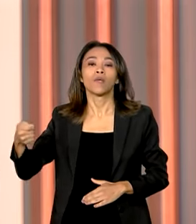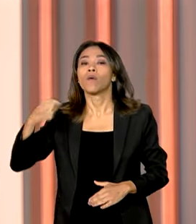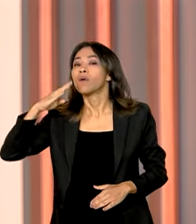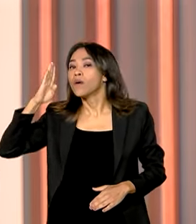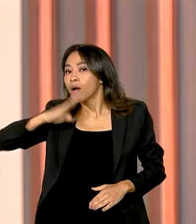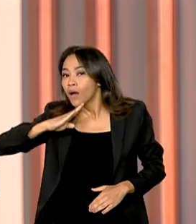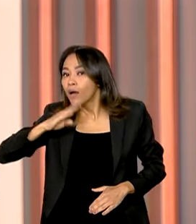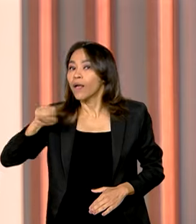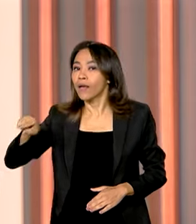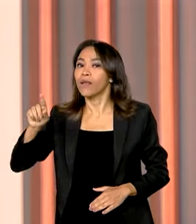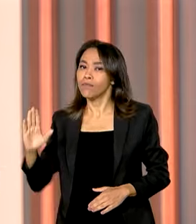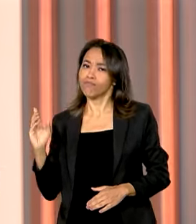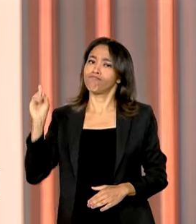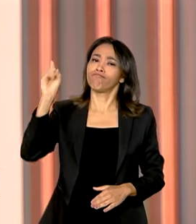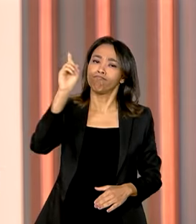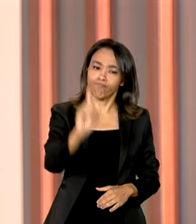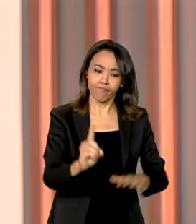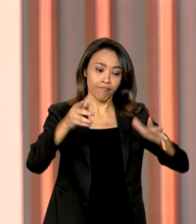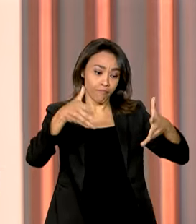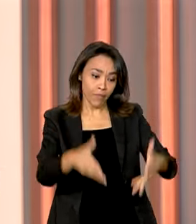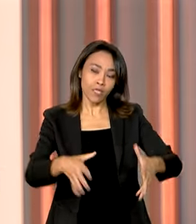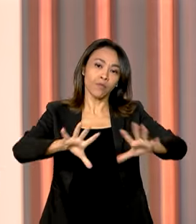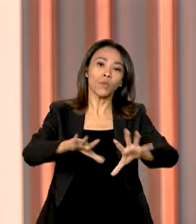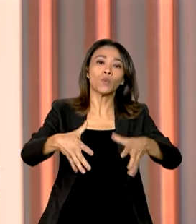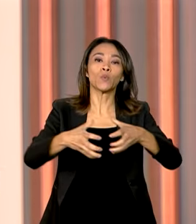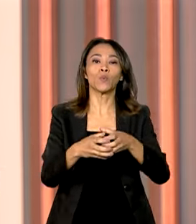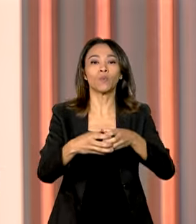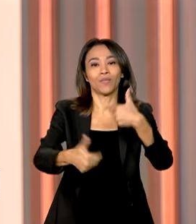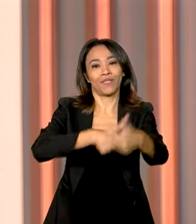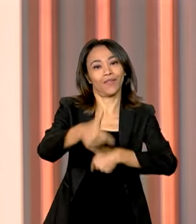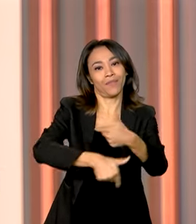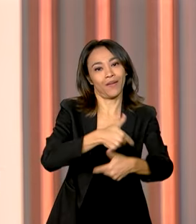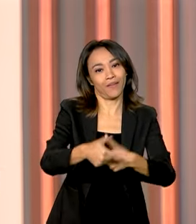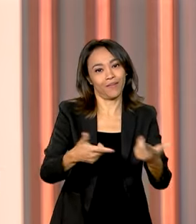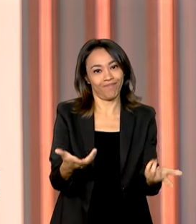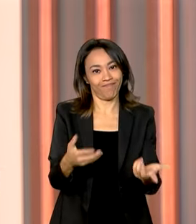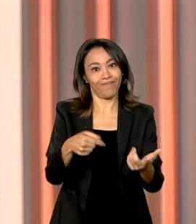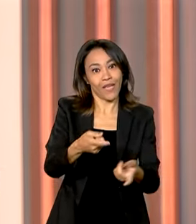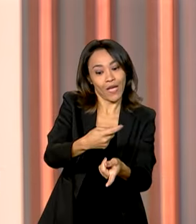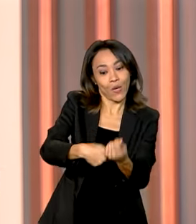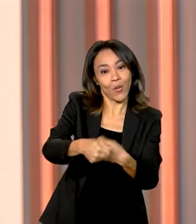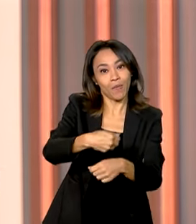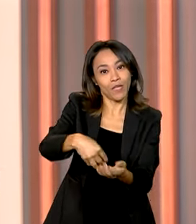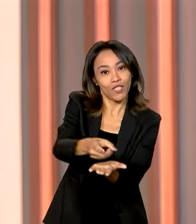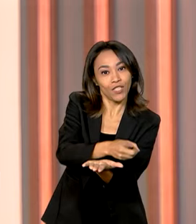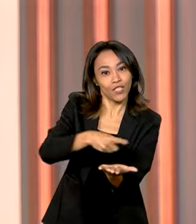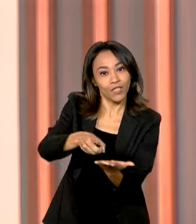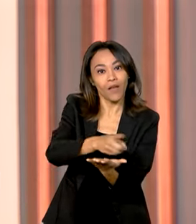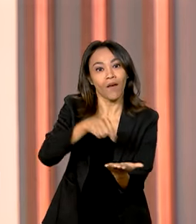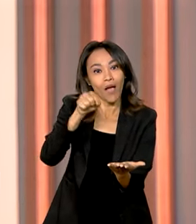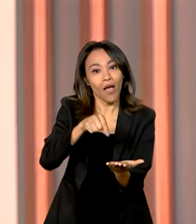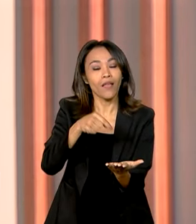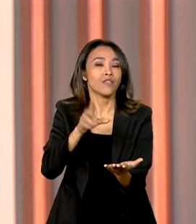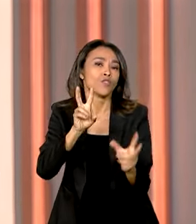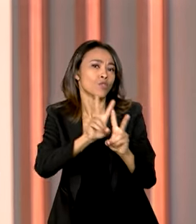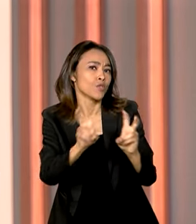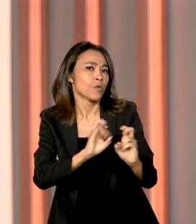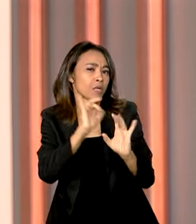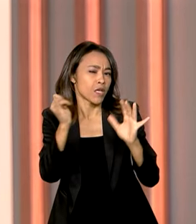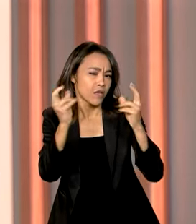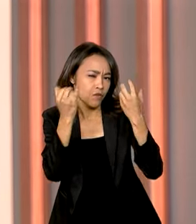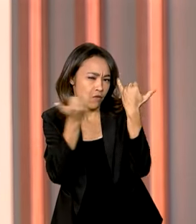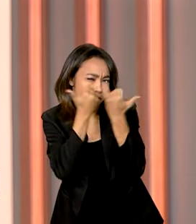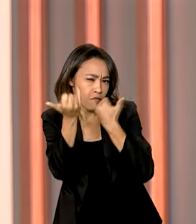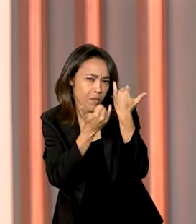da Conferência do Grupo de Trabalho de Economia Digital. A promoção da integridade da informação foi o tema